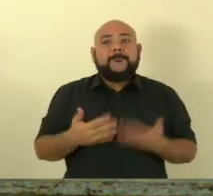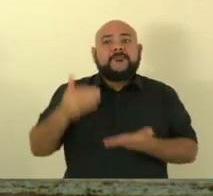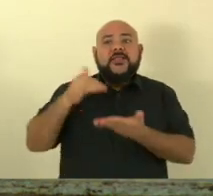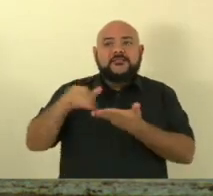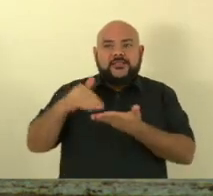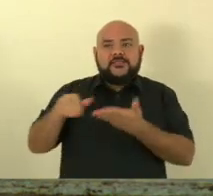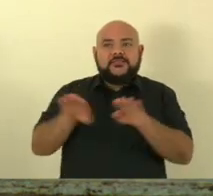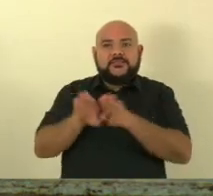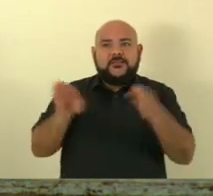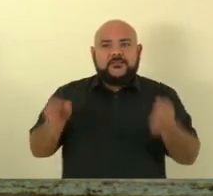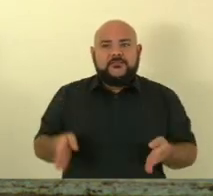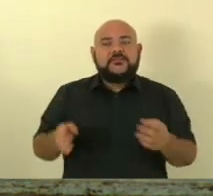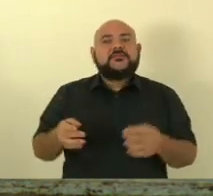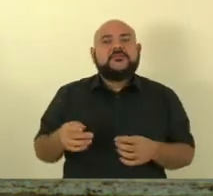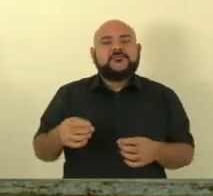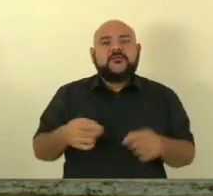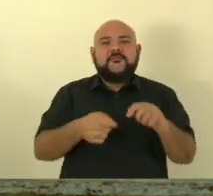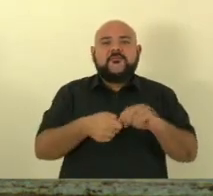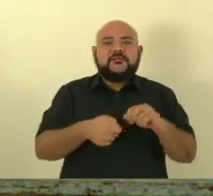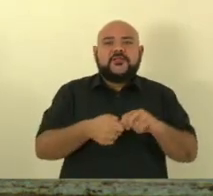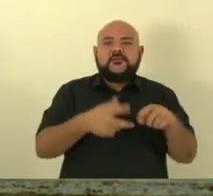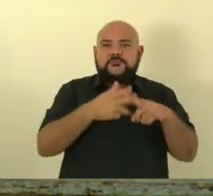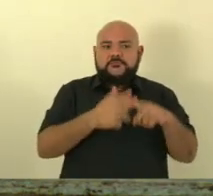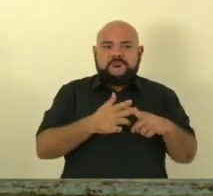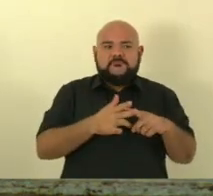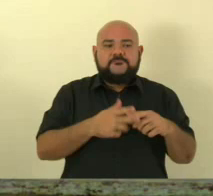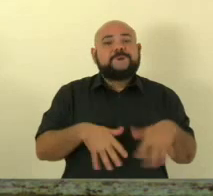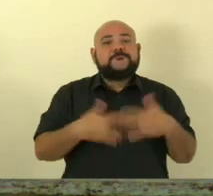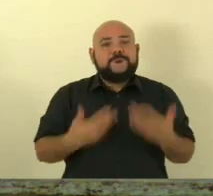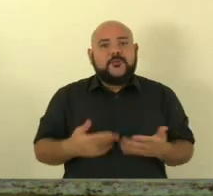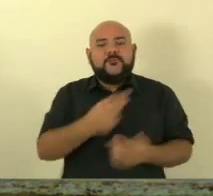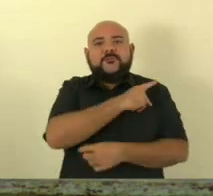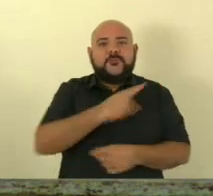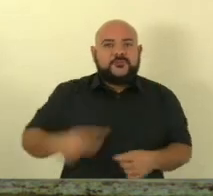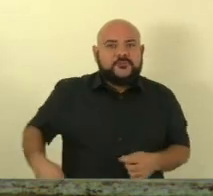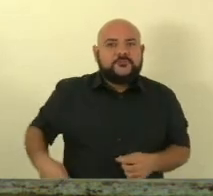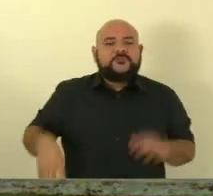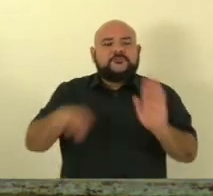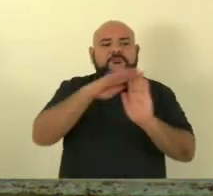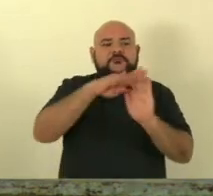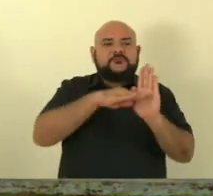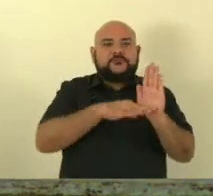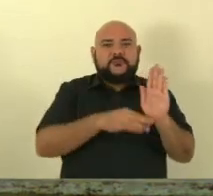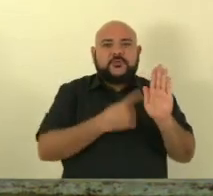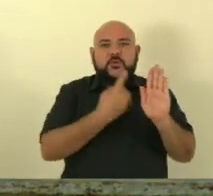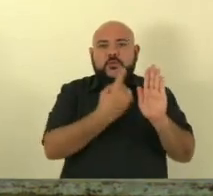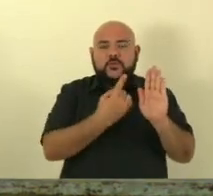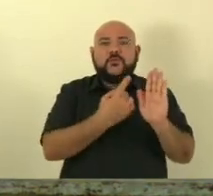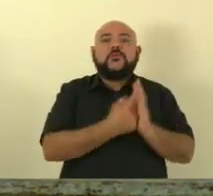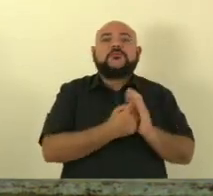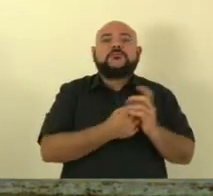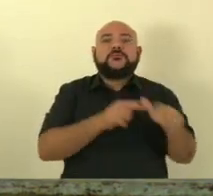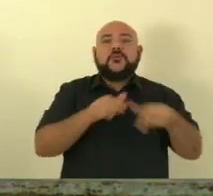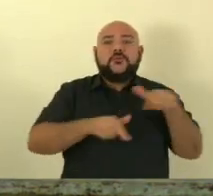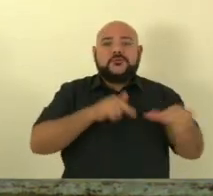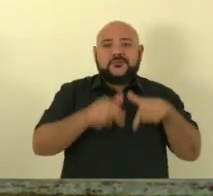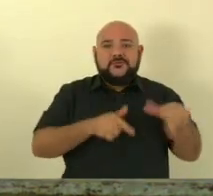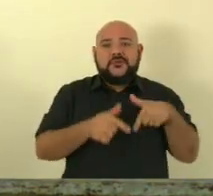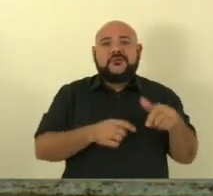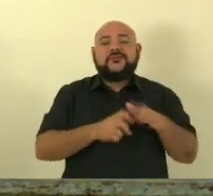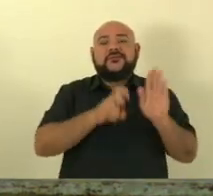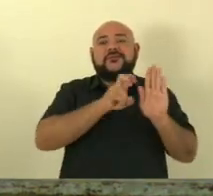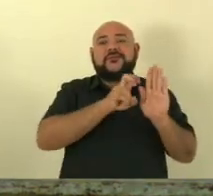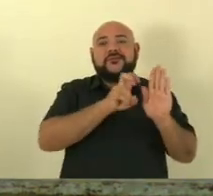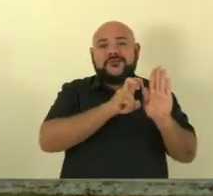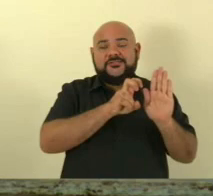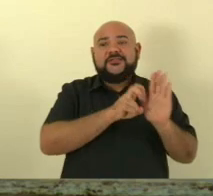retificação. Senhoras e senhores deputados, essa presidência veio retificar que no item 1 do expediente da 50ª Sessão